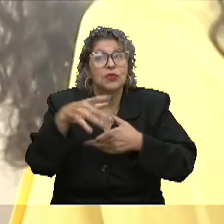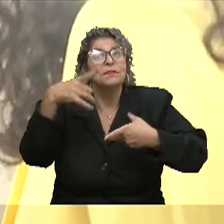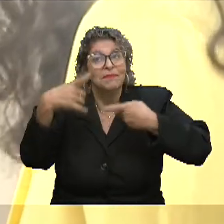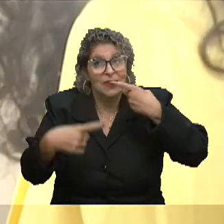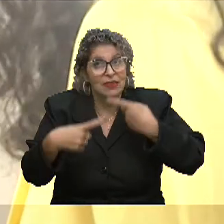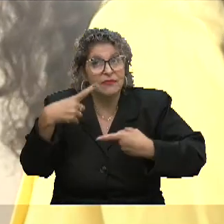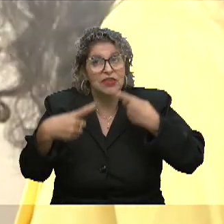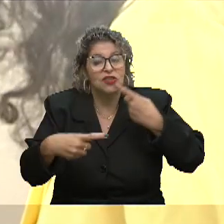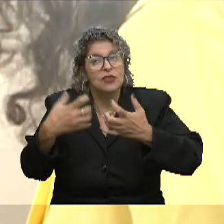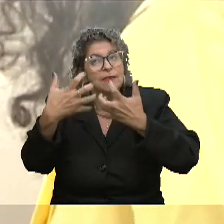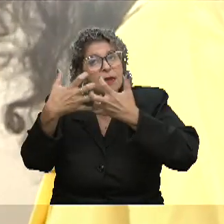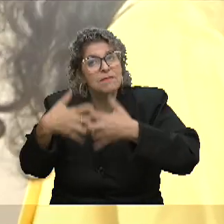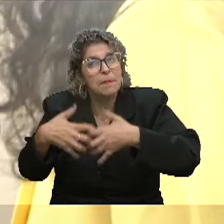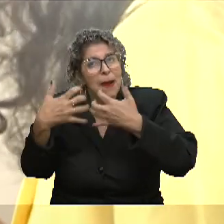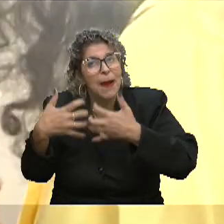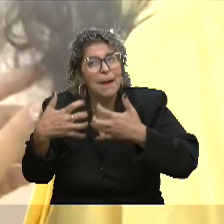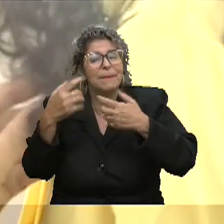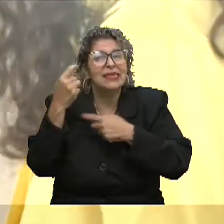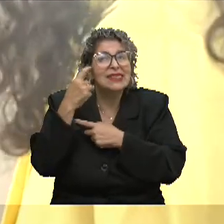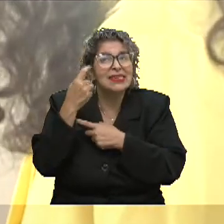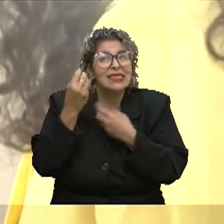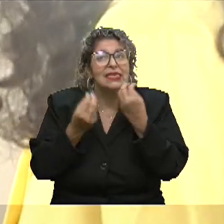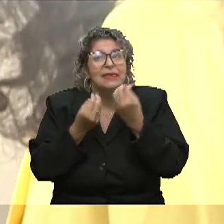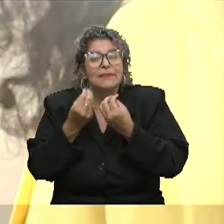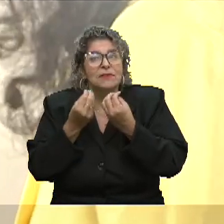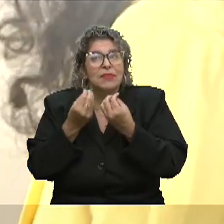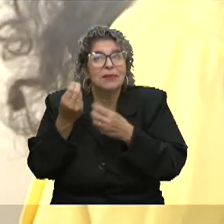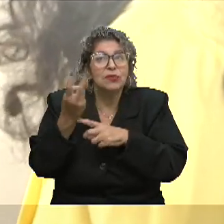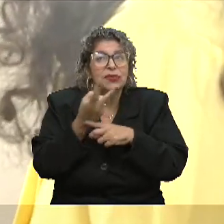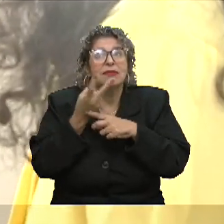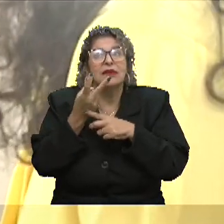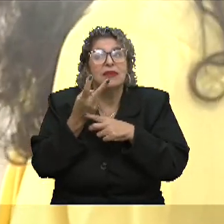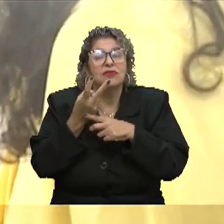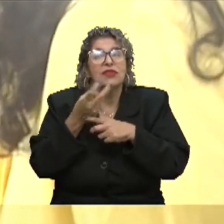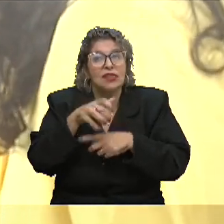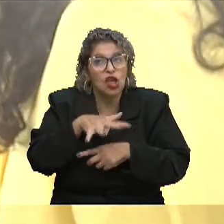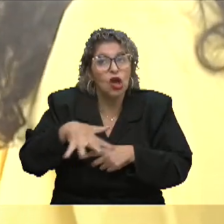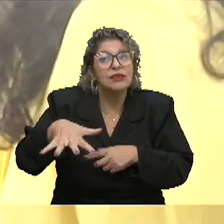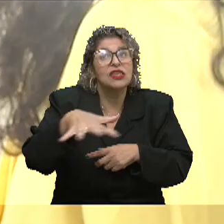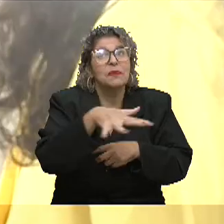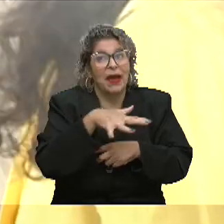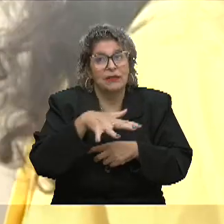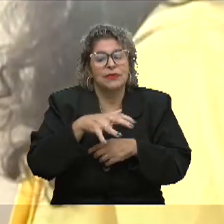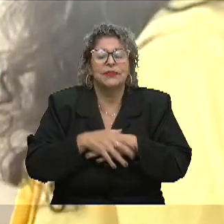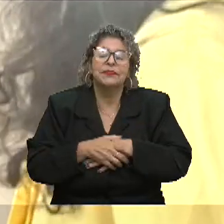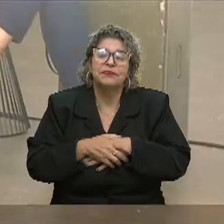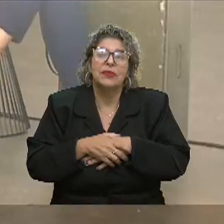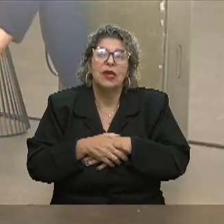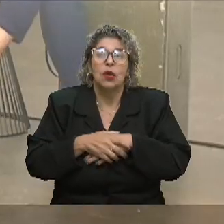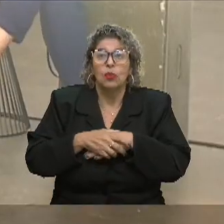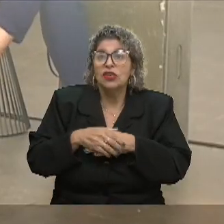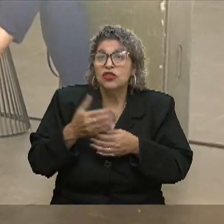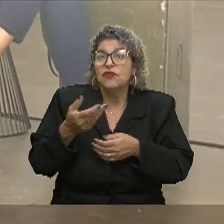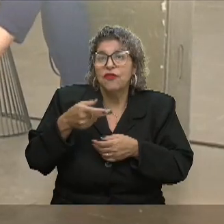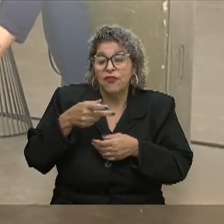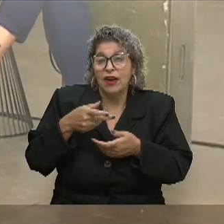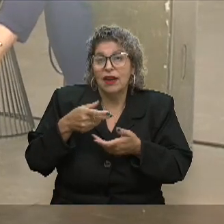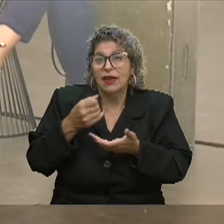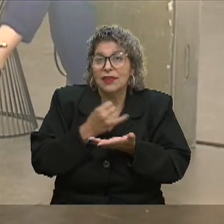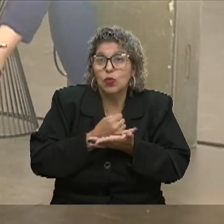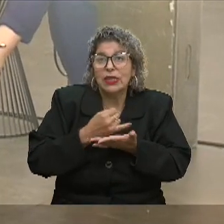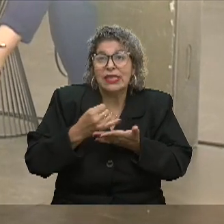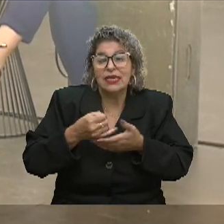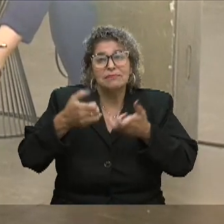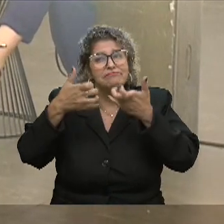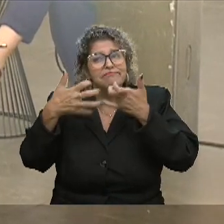Debatendo, refletindo sobre isso. Com certeza. Para buscar cada vez mais esse nosso espaço. Como a gente falava no início, a gente está num